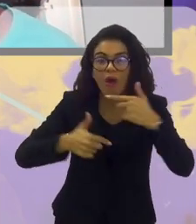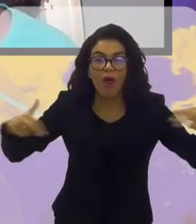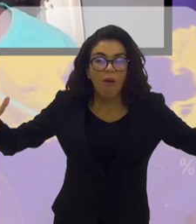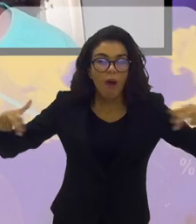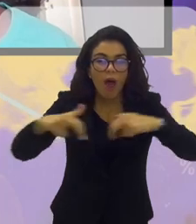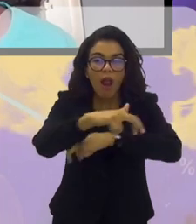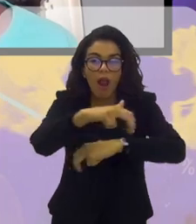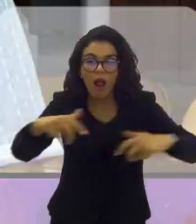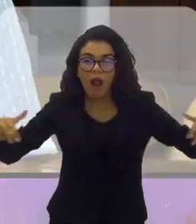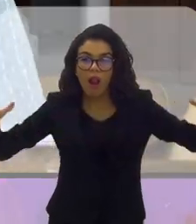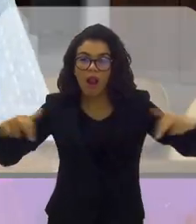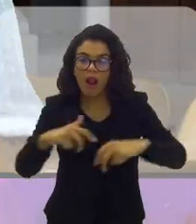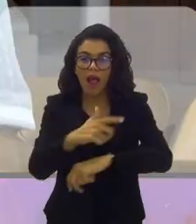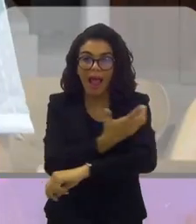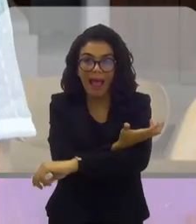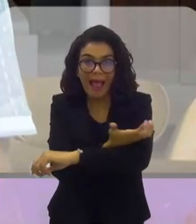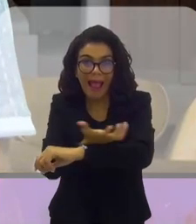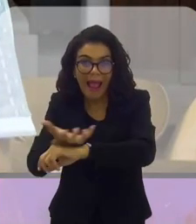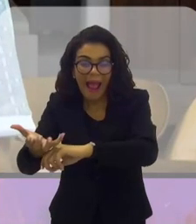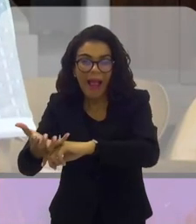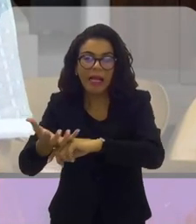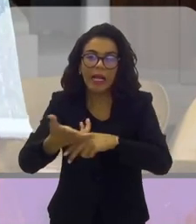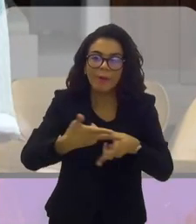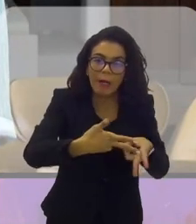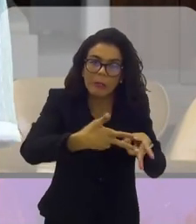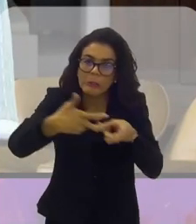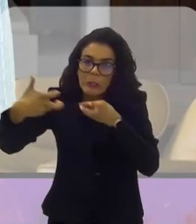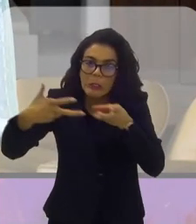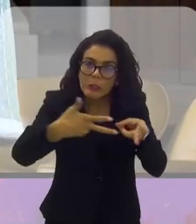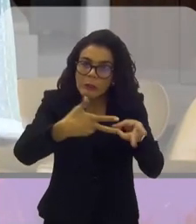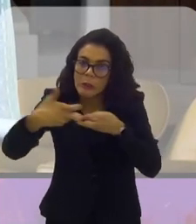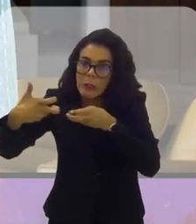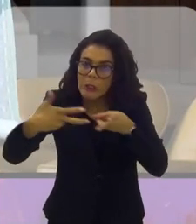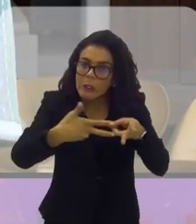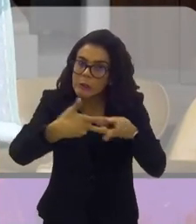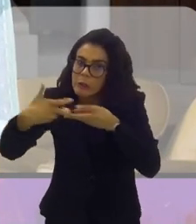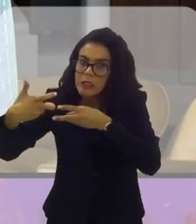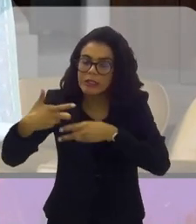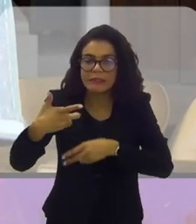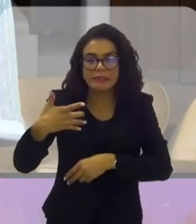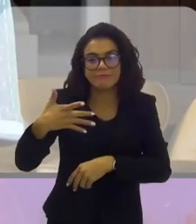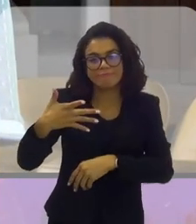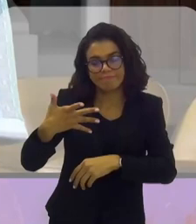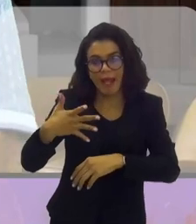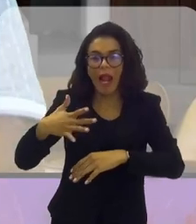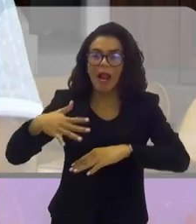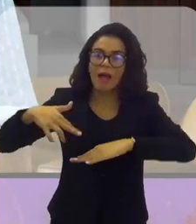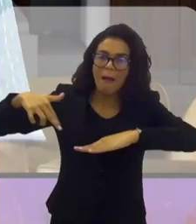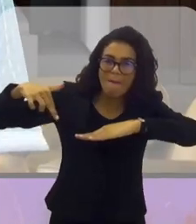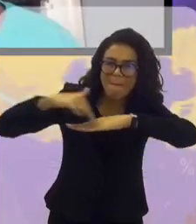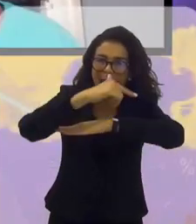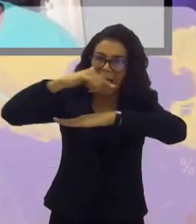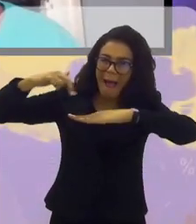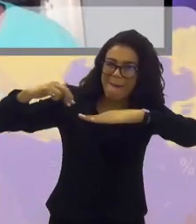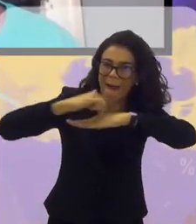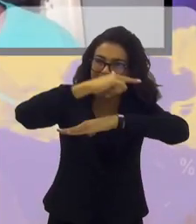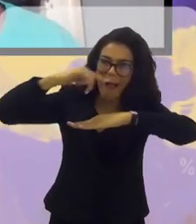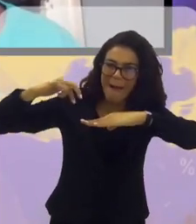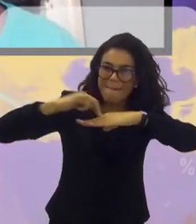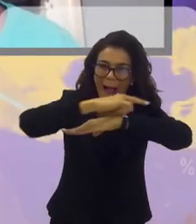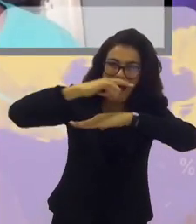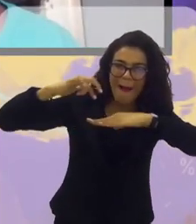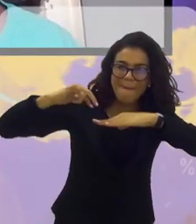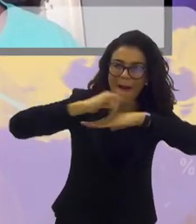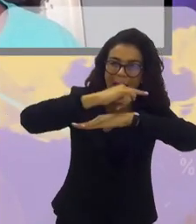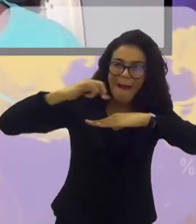70 e 80. Quer dizer, a grama é mais usada, né? Isso que você está querendo passar para o nosso telespectador. Ela é mais pisada,